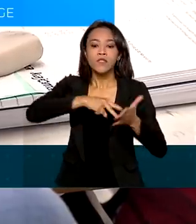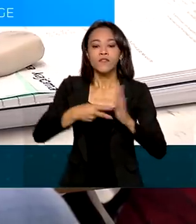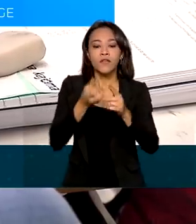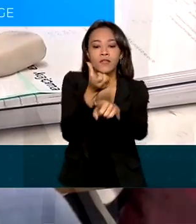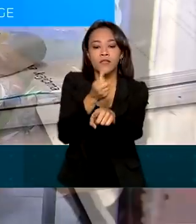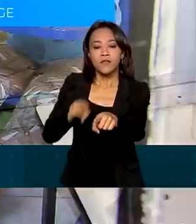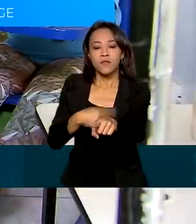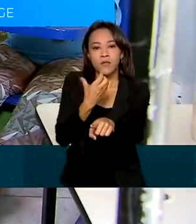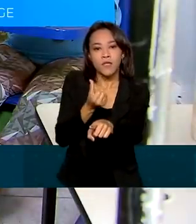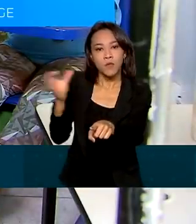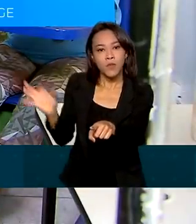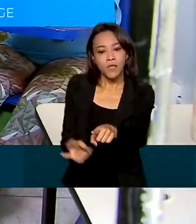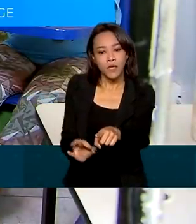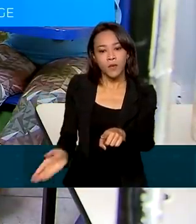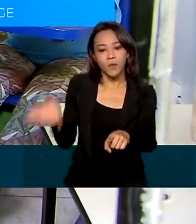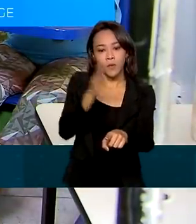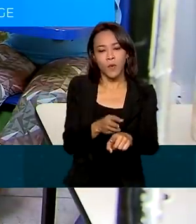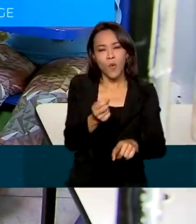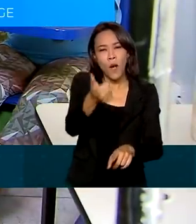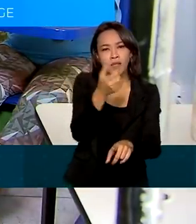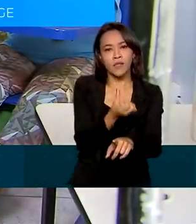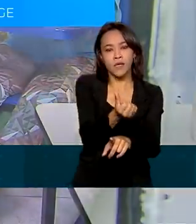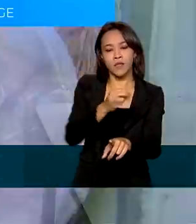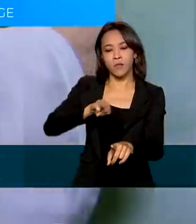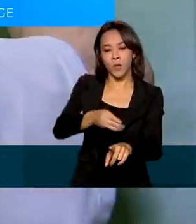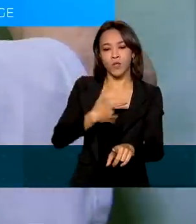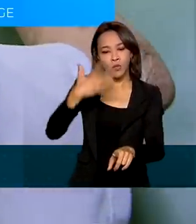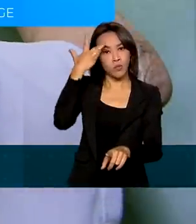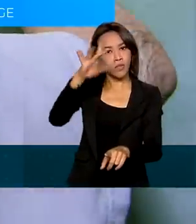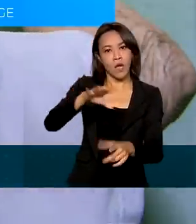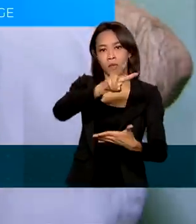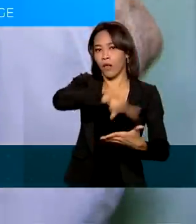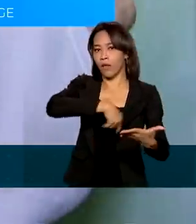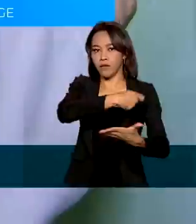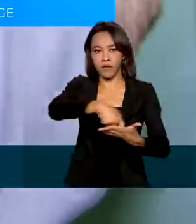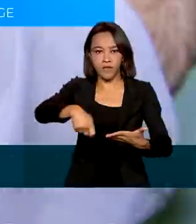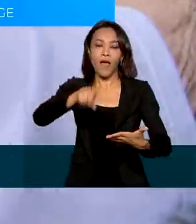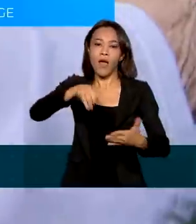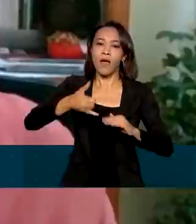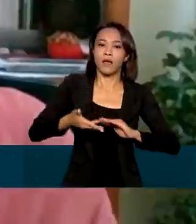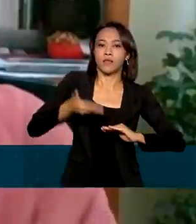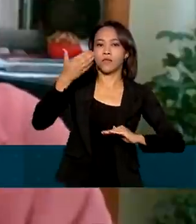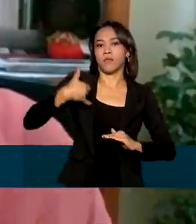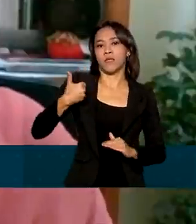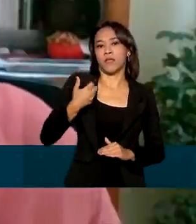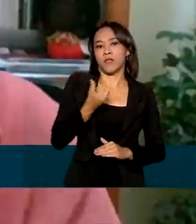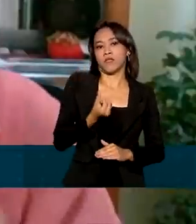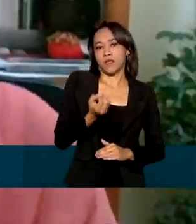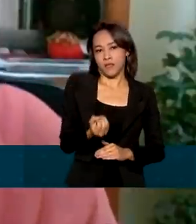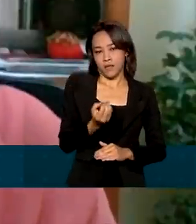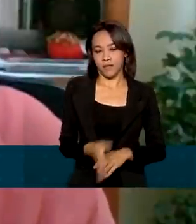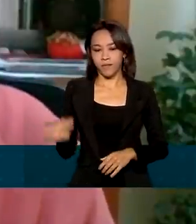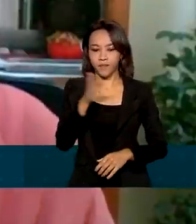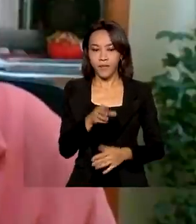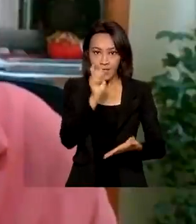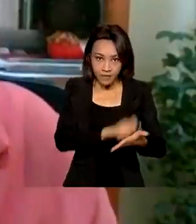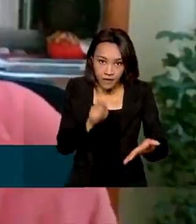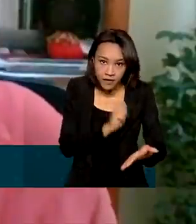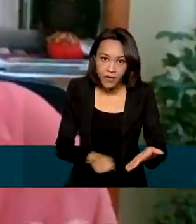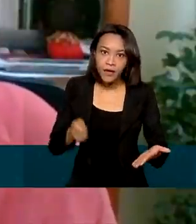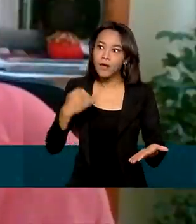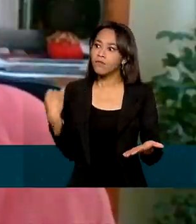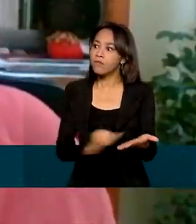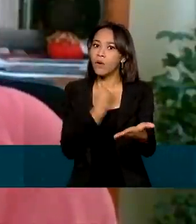população. Quase 6 milhões dos analfabetos possuem mais de 60 anos de idade. Escrever é ter autoria